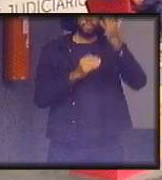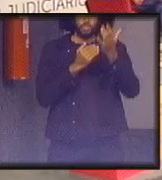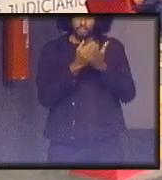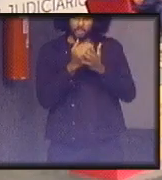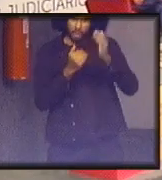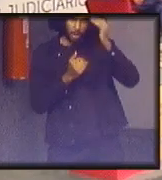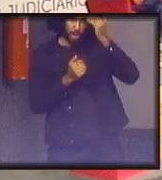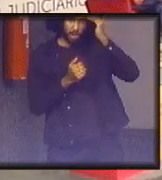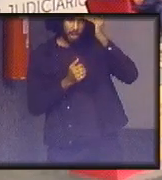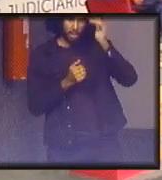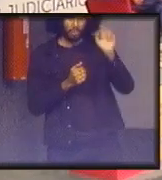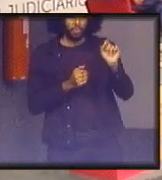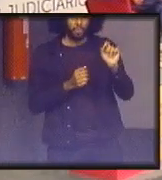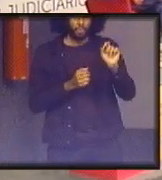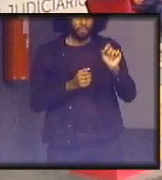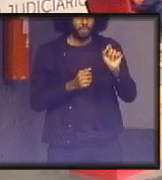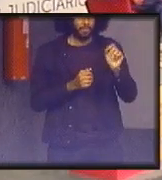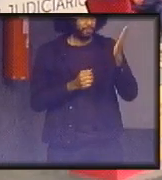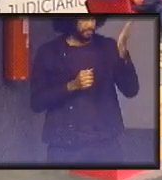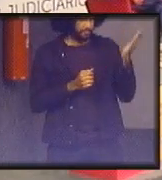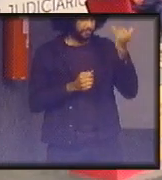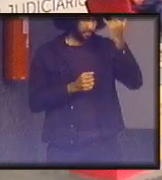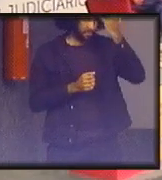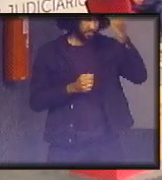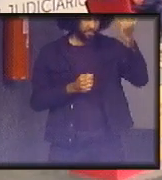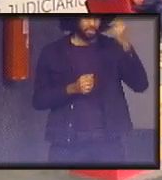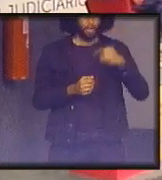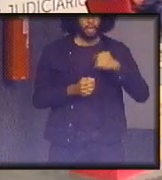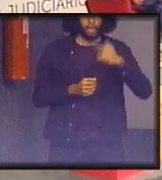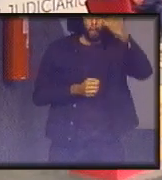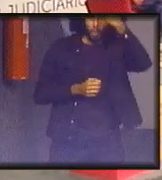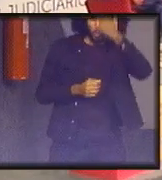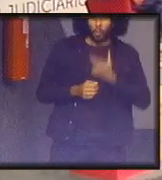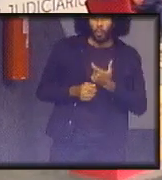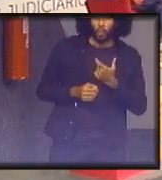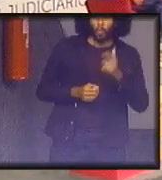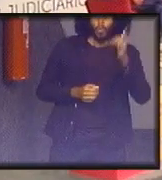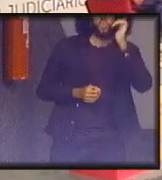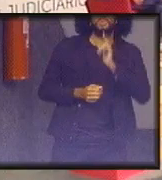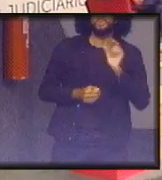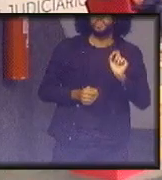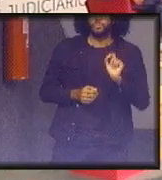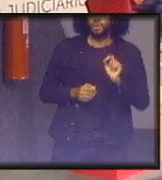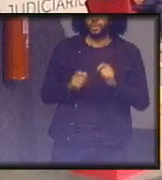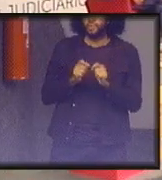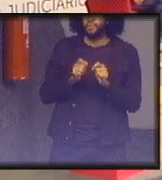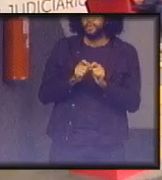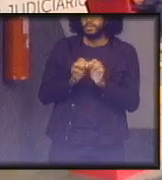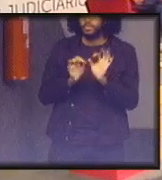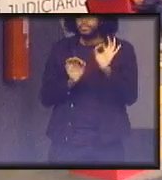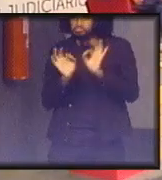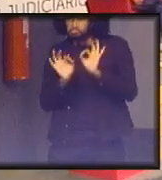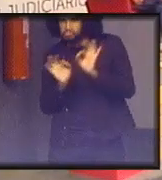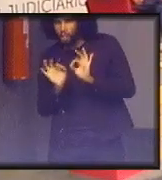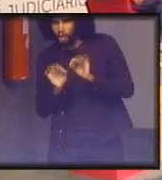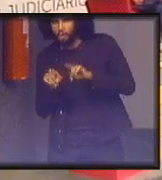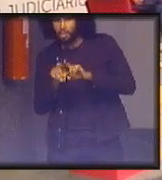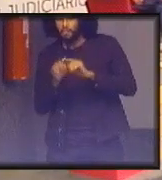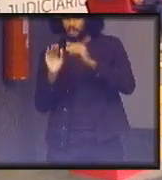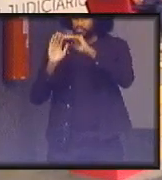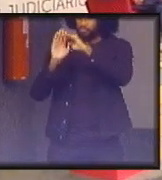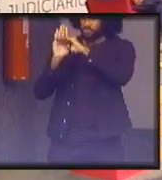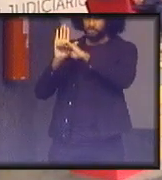que com essa ideia eu consigo fazer de forma ordenada e planejada